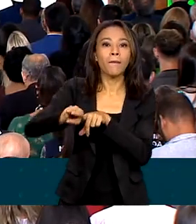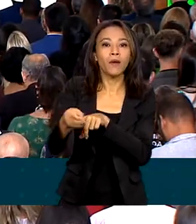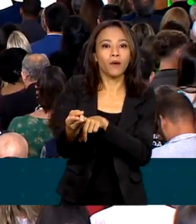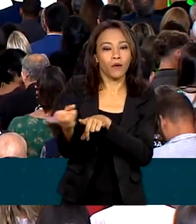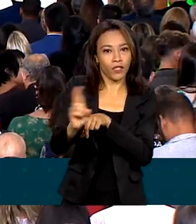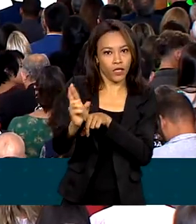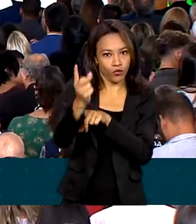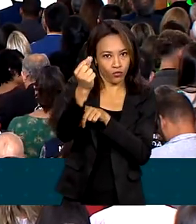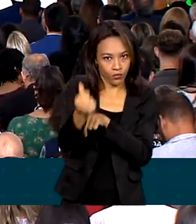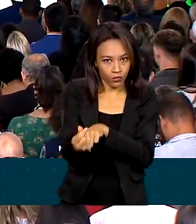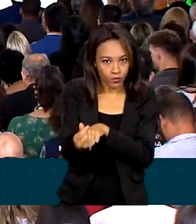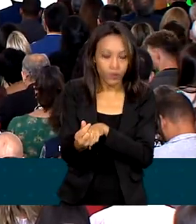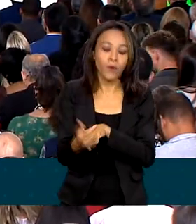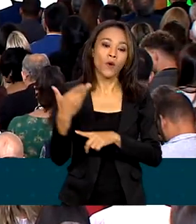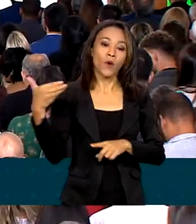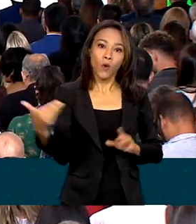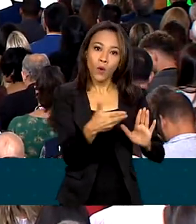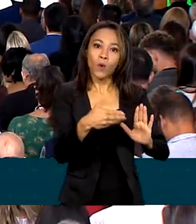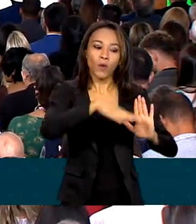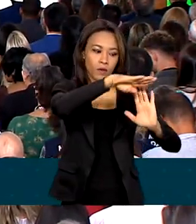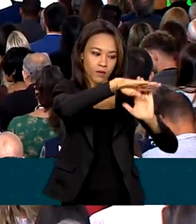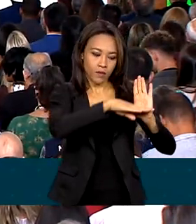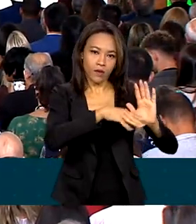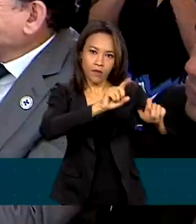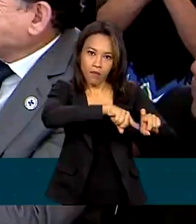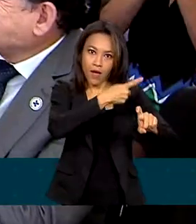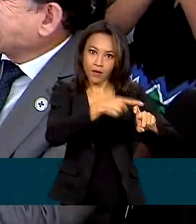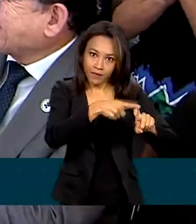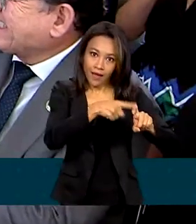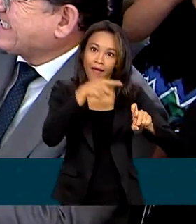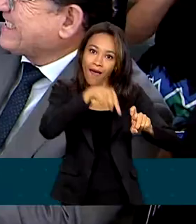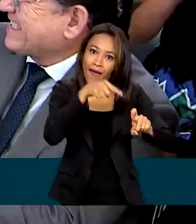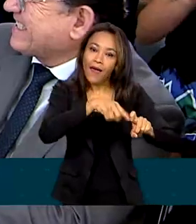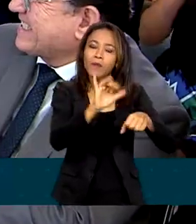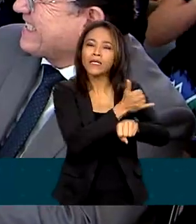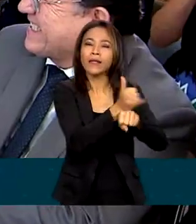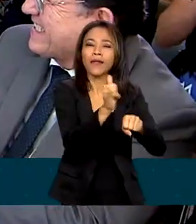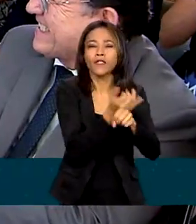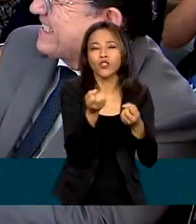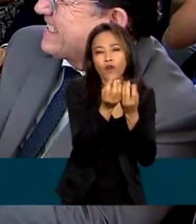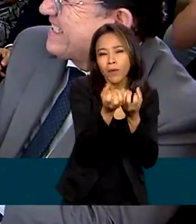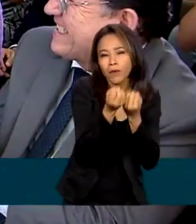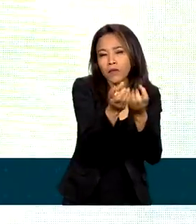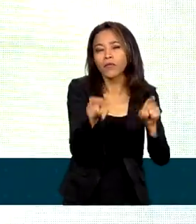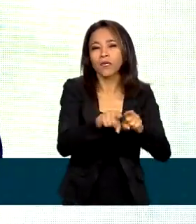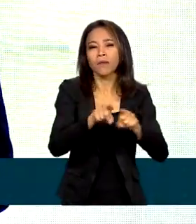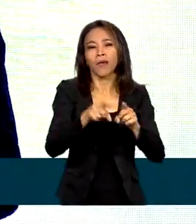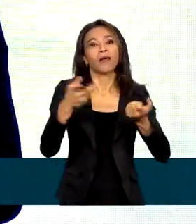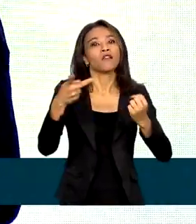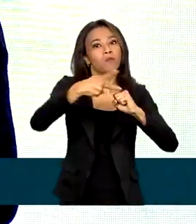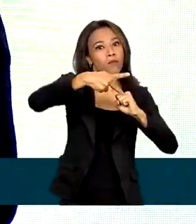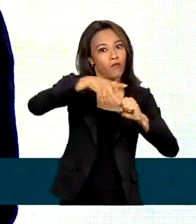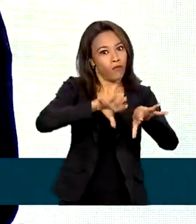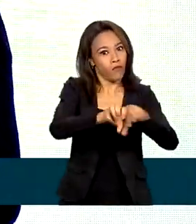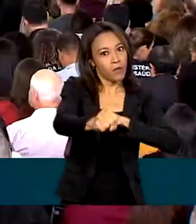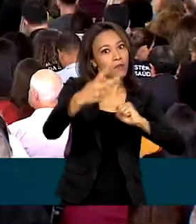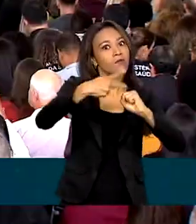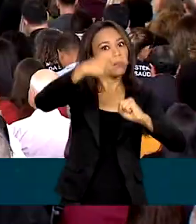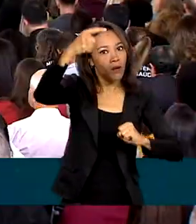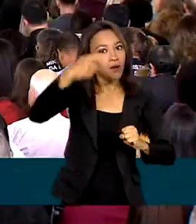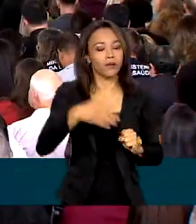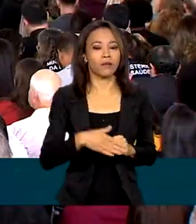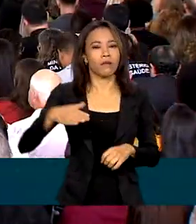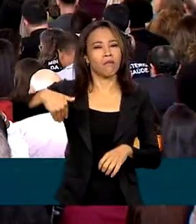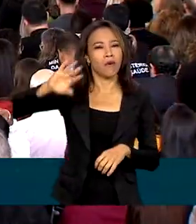Mais Médicos também é uma ferramenta de formação e especialização de profissionais. Mais de 40